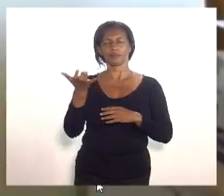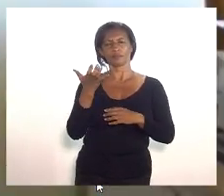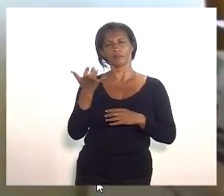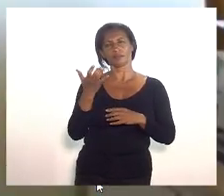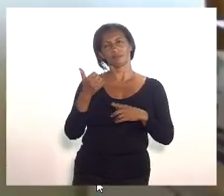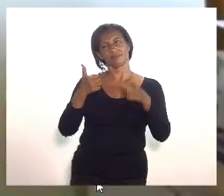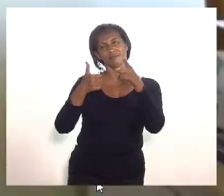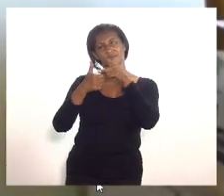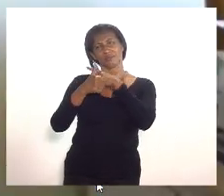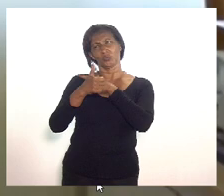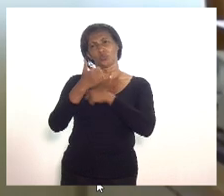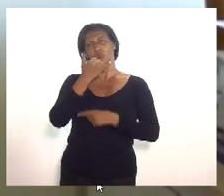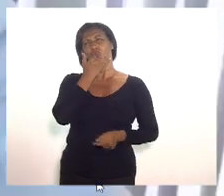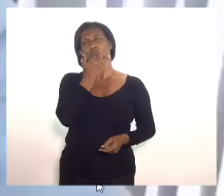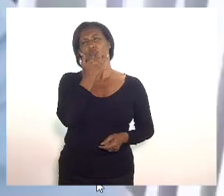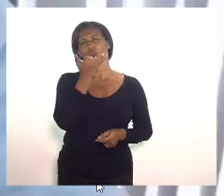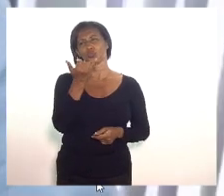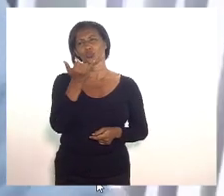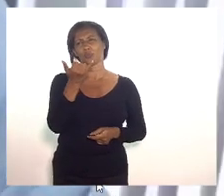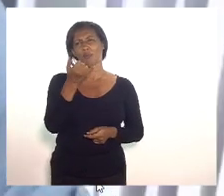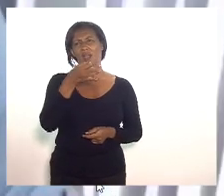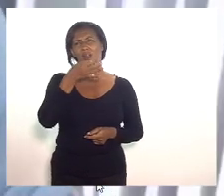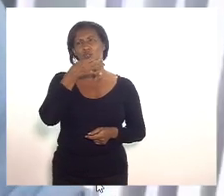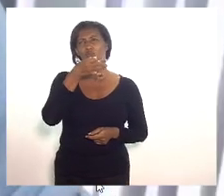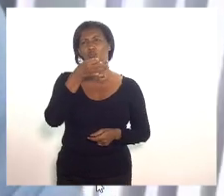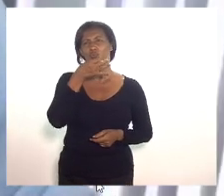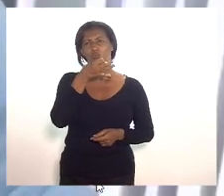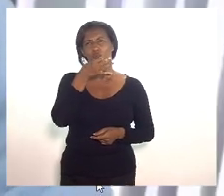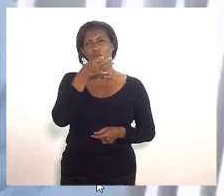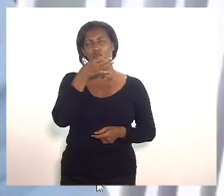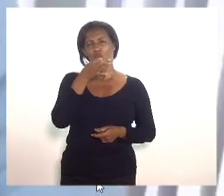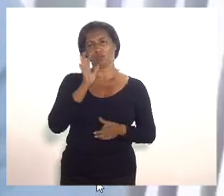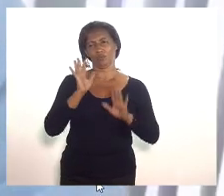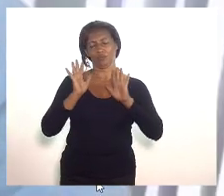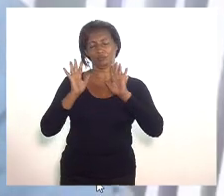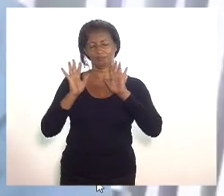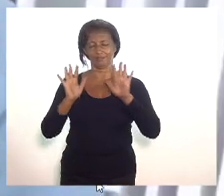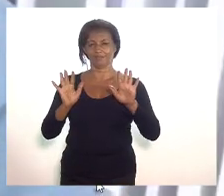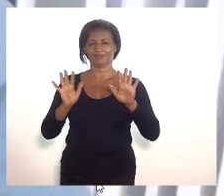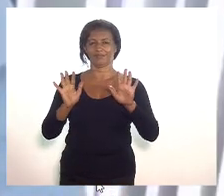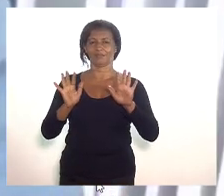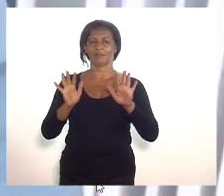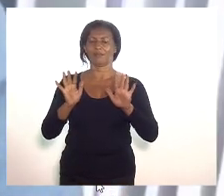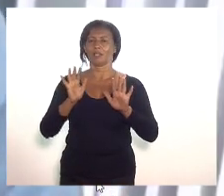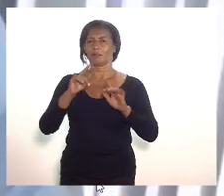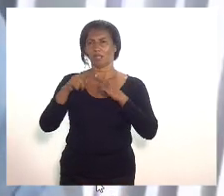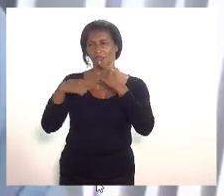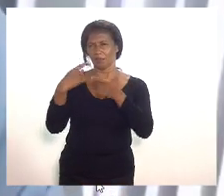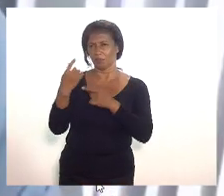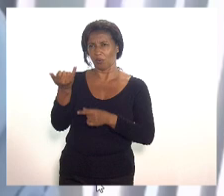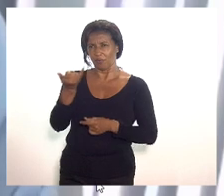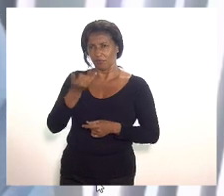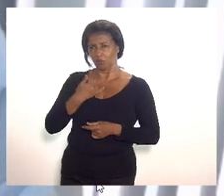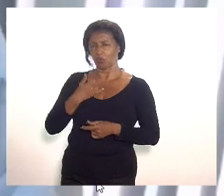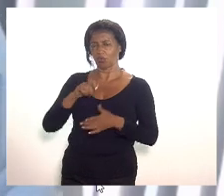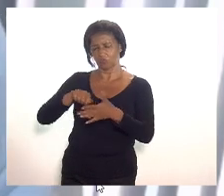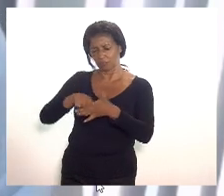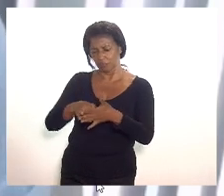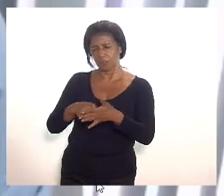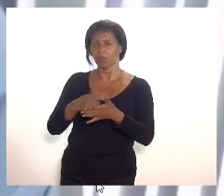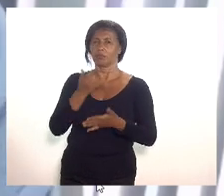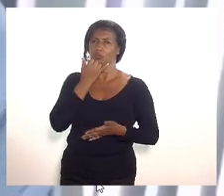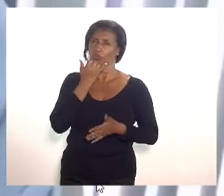desculpar me distrair com o microfone atrapalhei um pouquinho o início da fala do Felipe mas assim que o Luiz Paulo me alertou eu desliguei peço desculpas